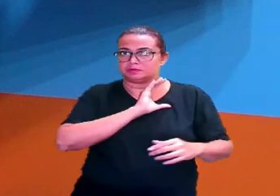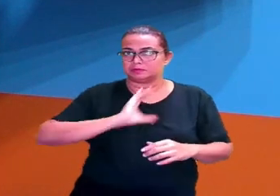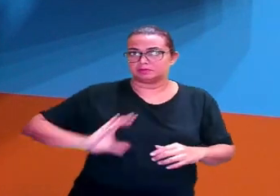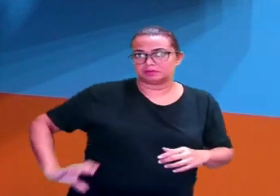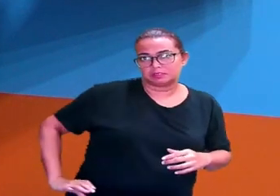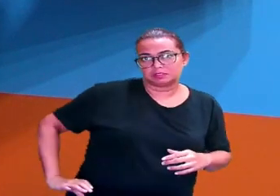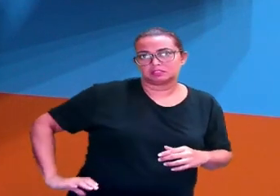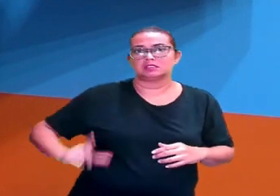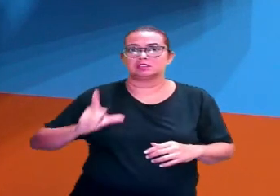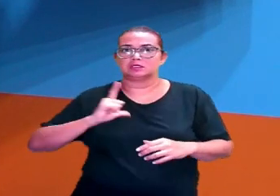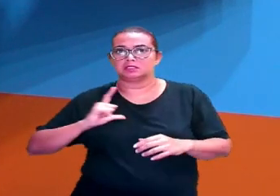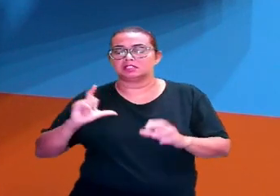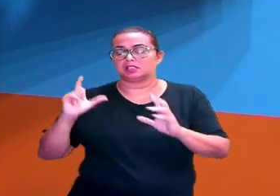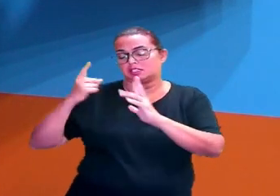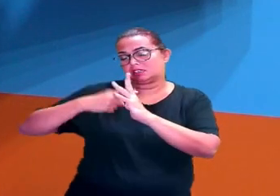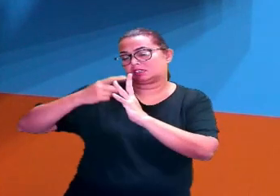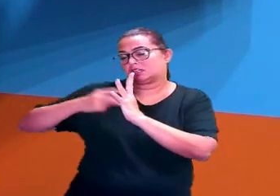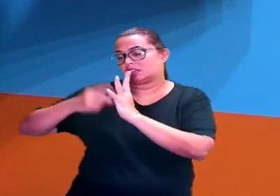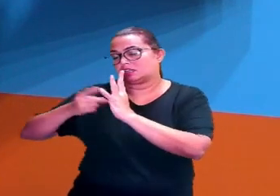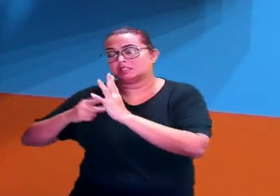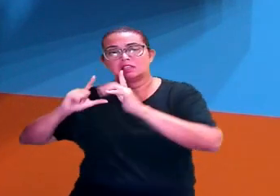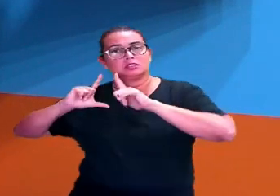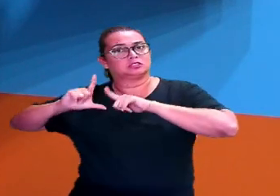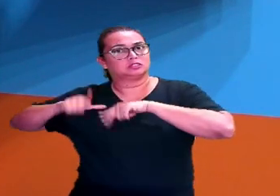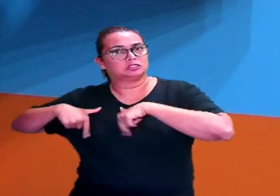calendário judaico, o calendário islâmico.